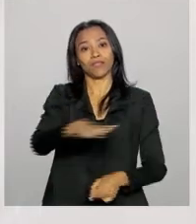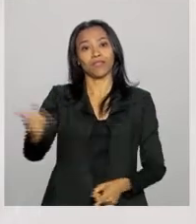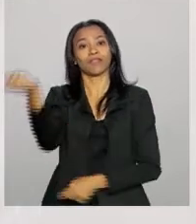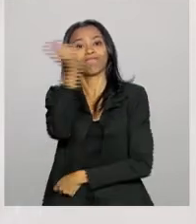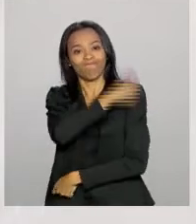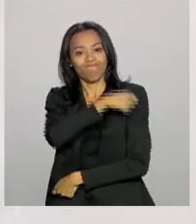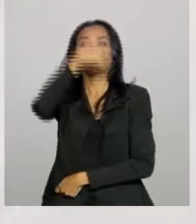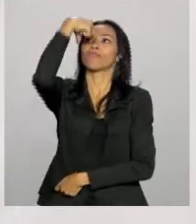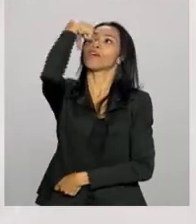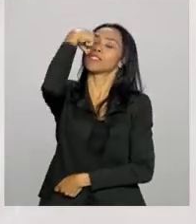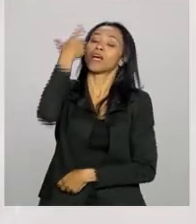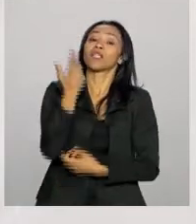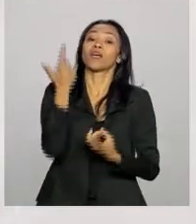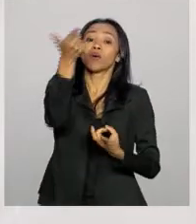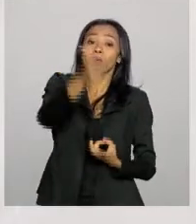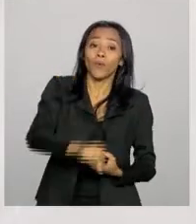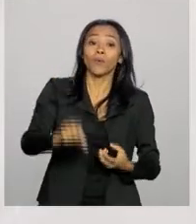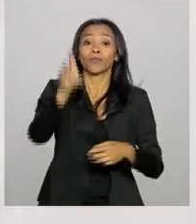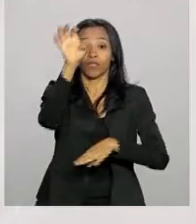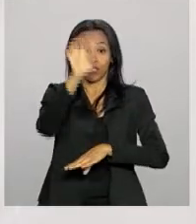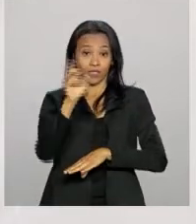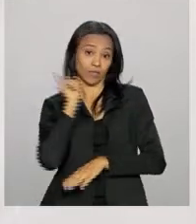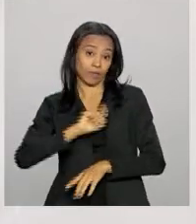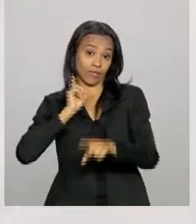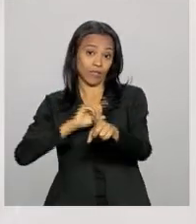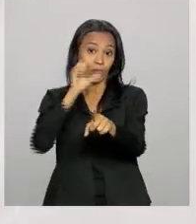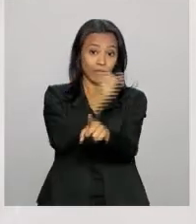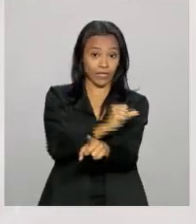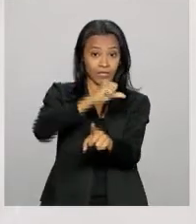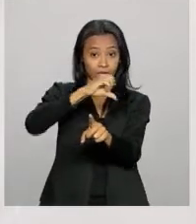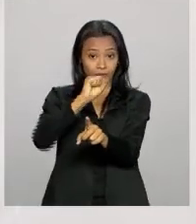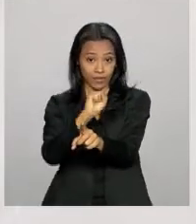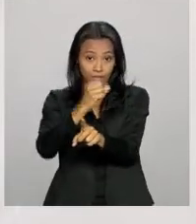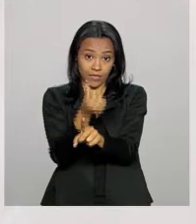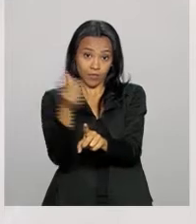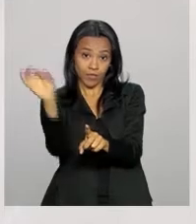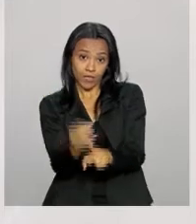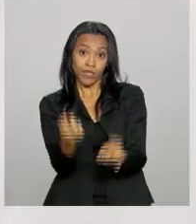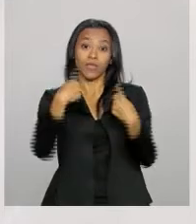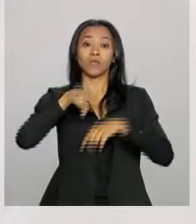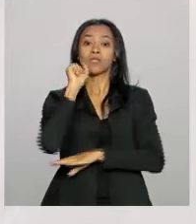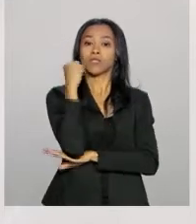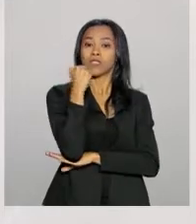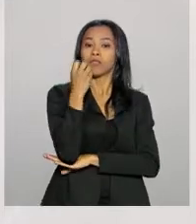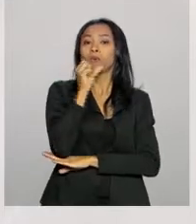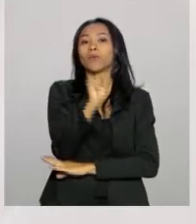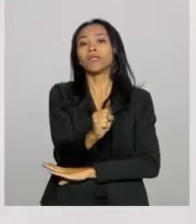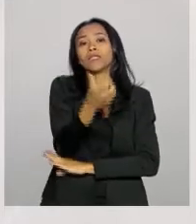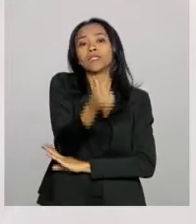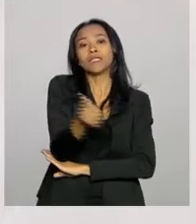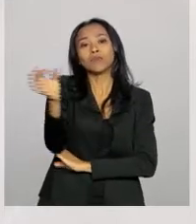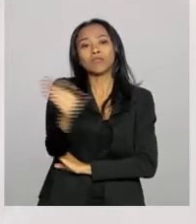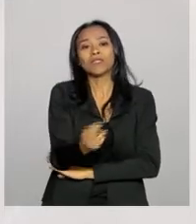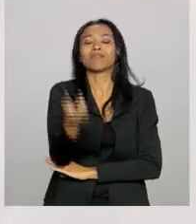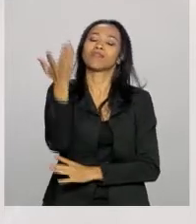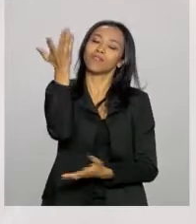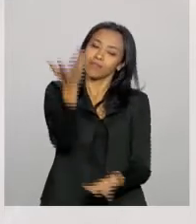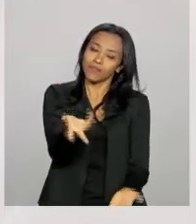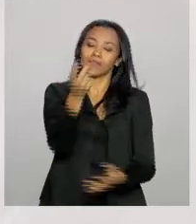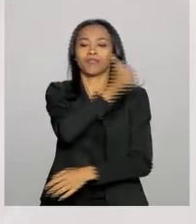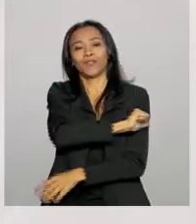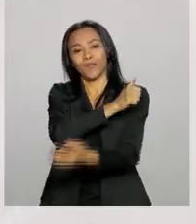serem vacinadas. Minas Gerais, 86%. Sergipe, 86%. E Rio de Janeiro,